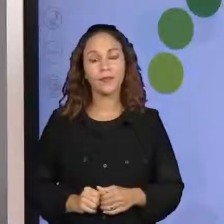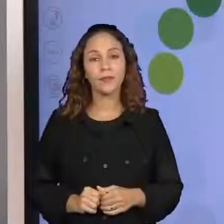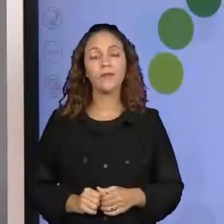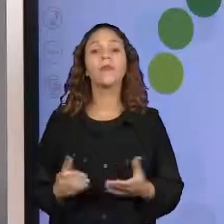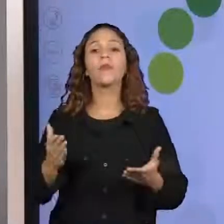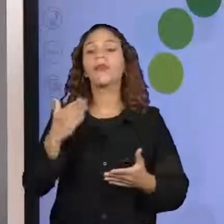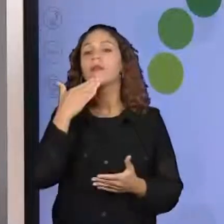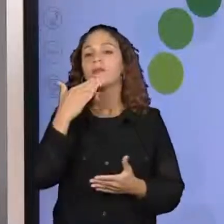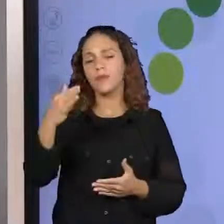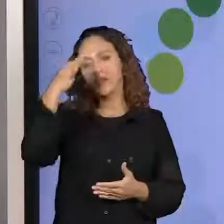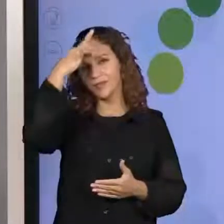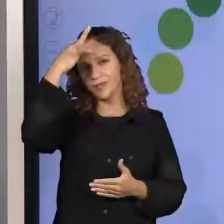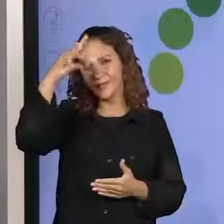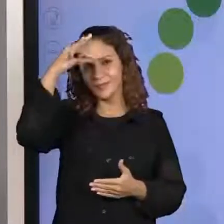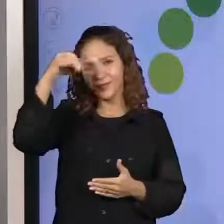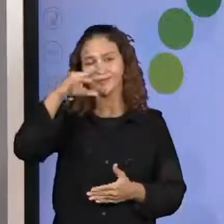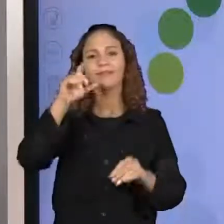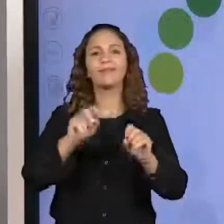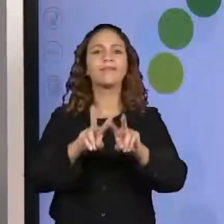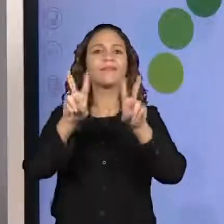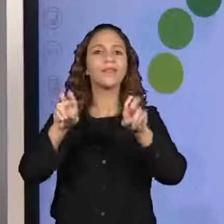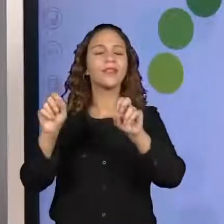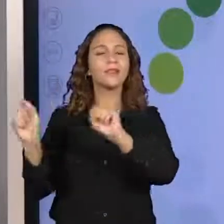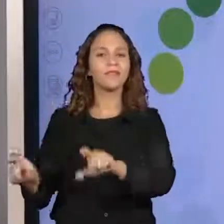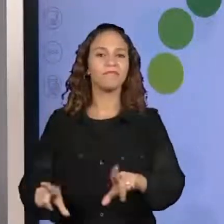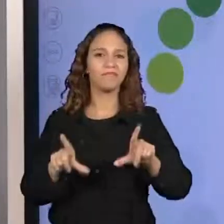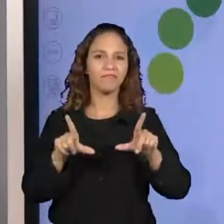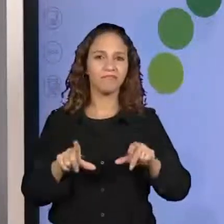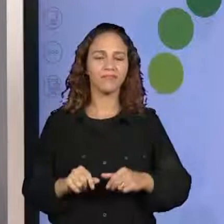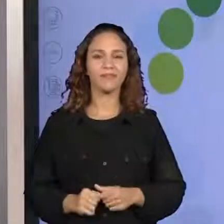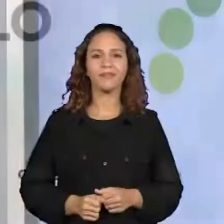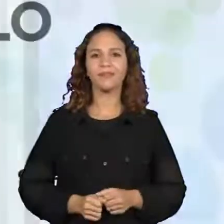ao Oráculo para colocar na tela o título da nossa aula.